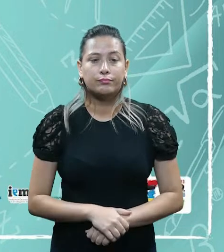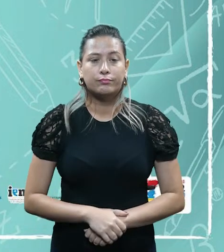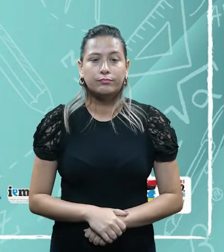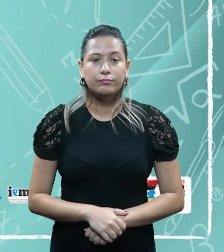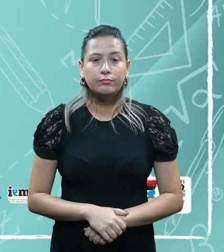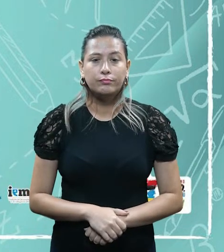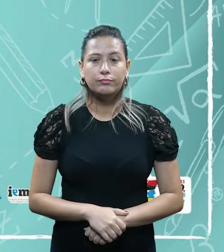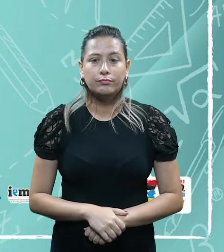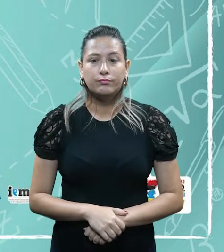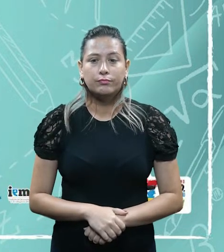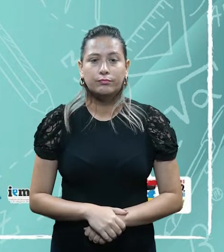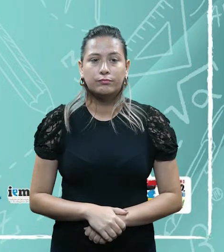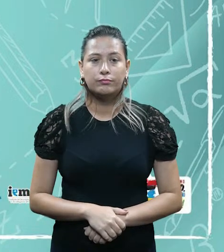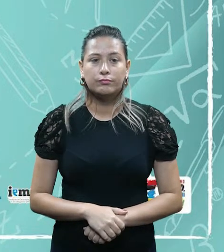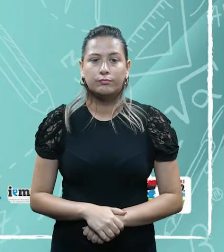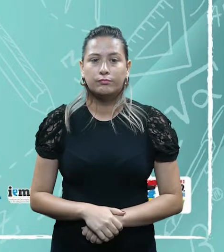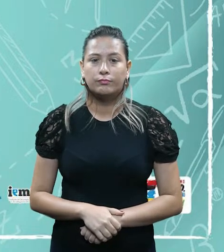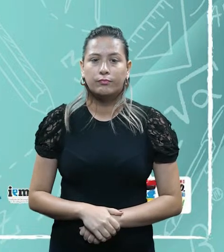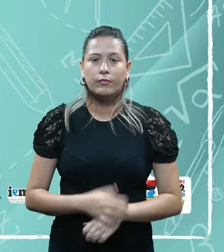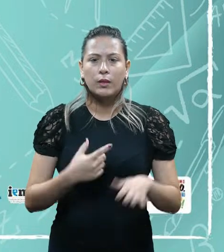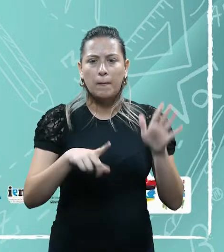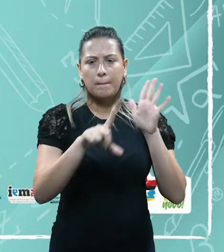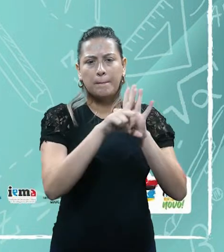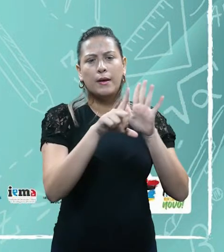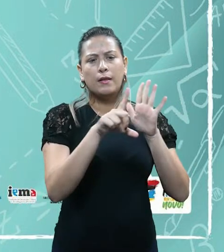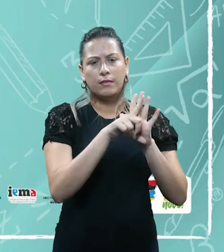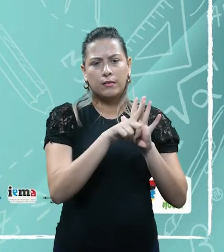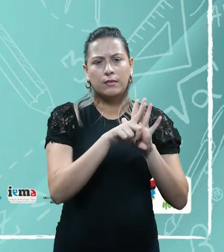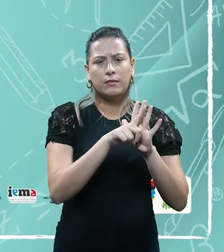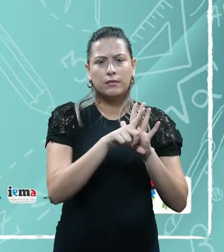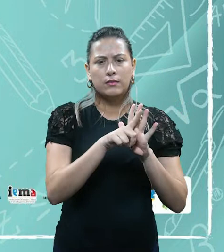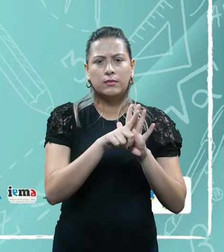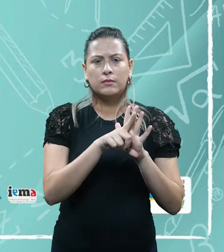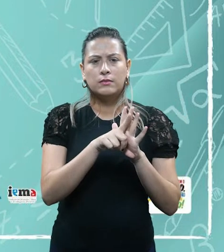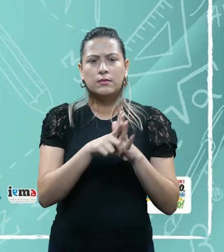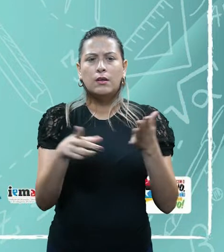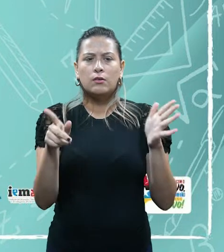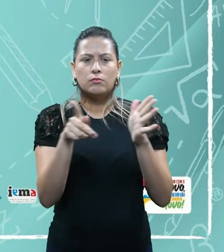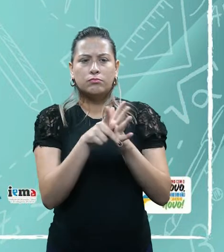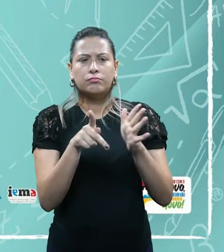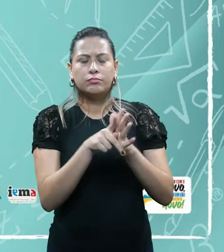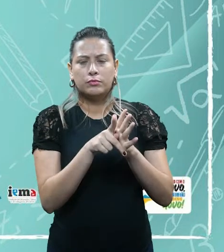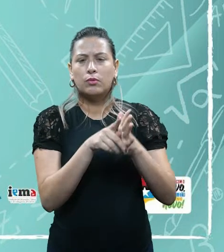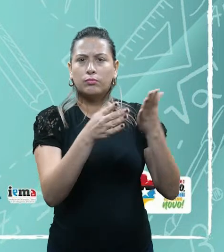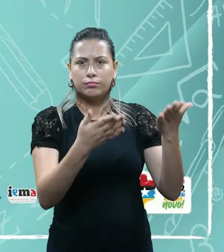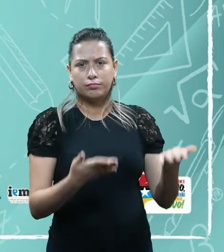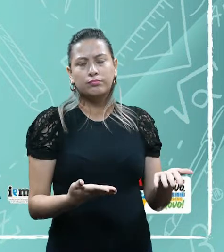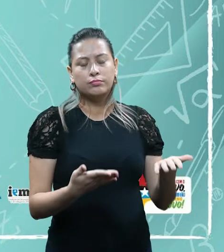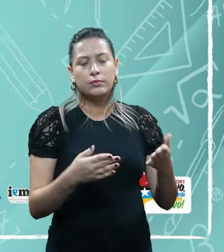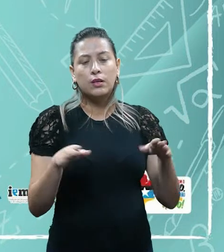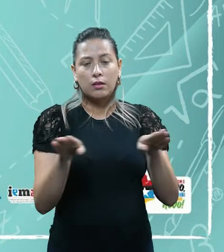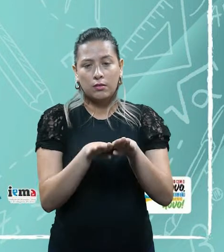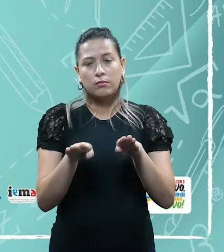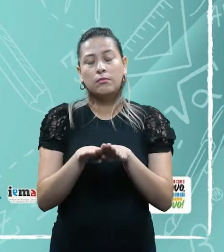lei estrito senso, ela não pode ser uma lei lato senso, né, e é cobrada mediante atividade administrativa plenamente vinculada.